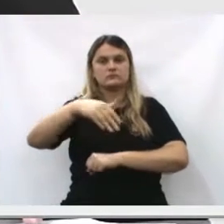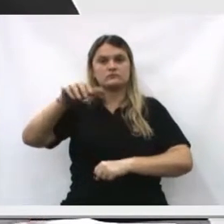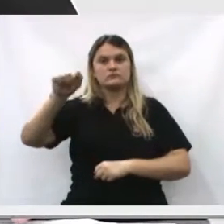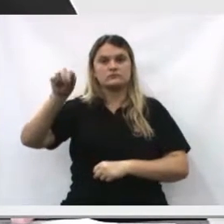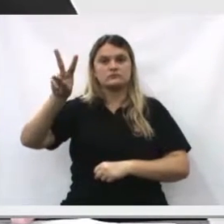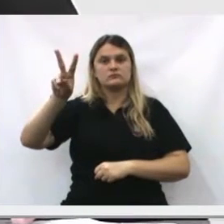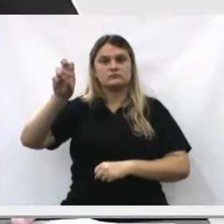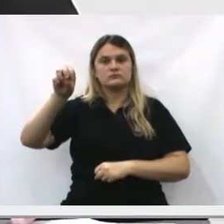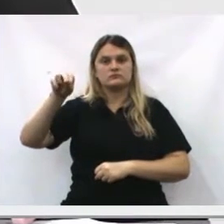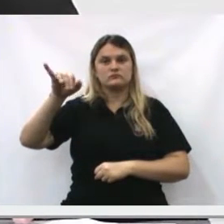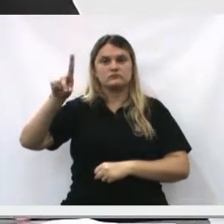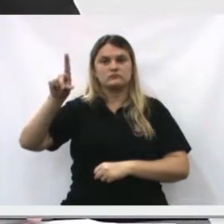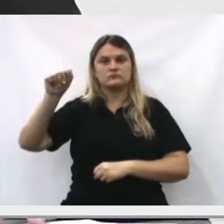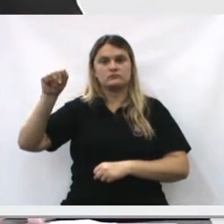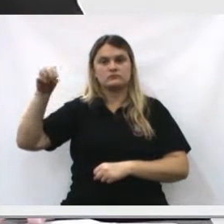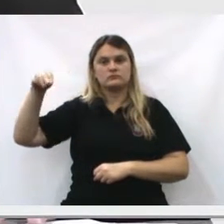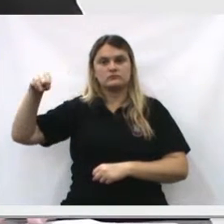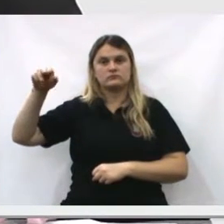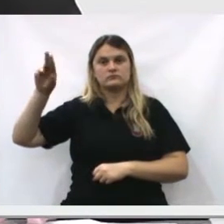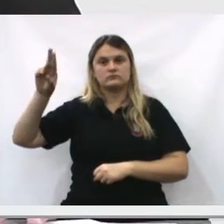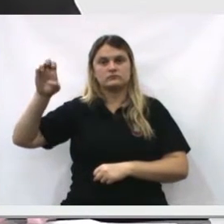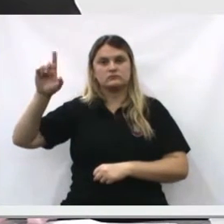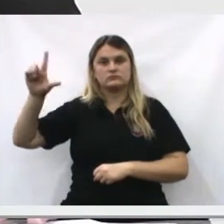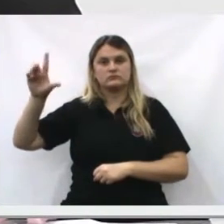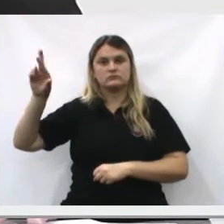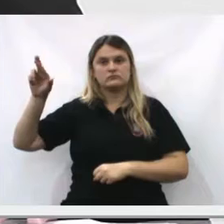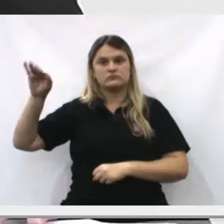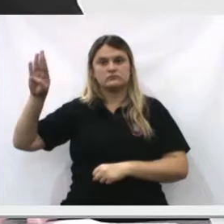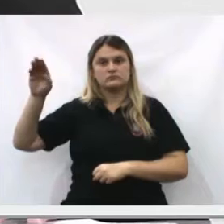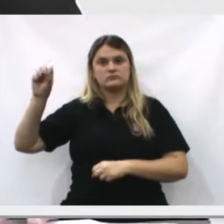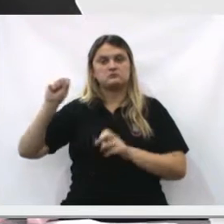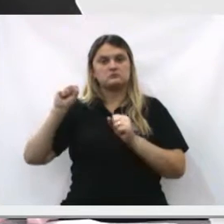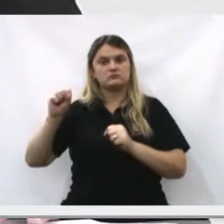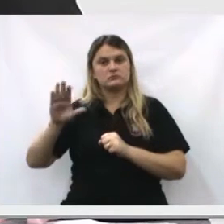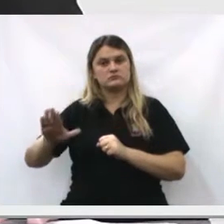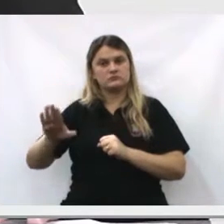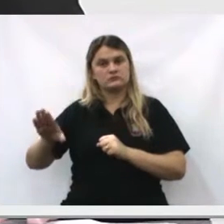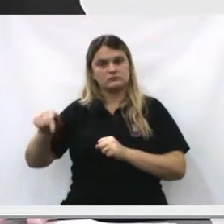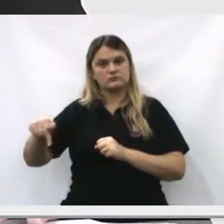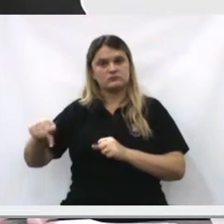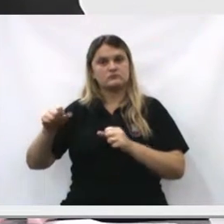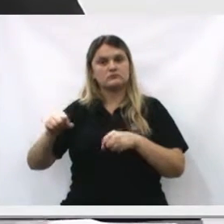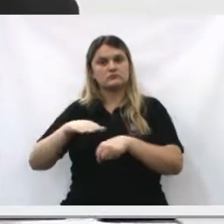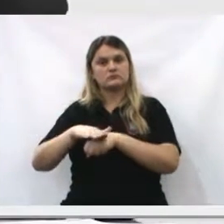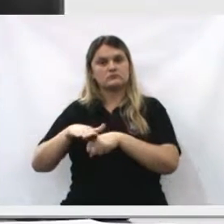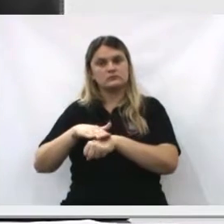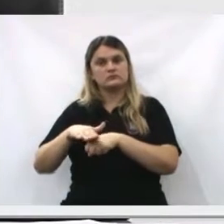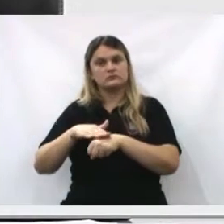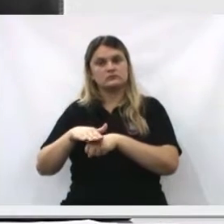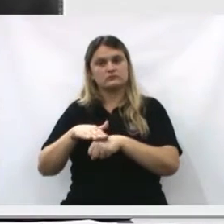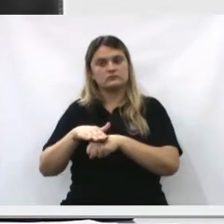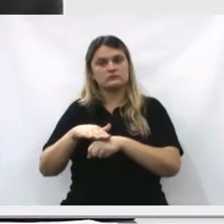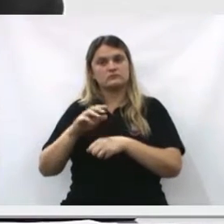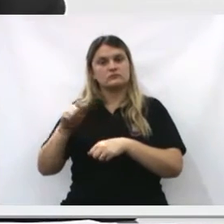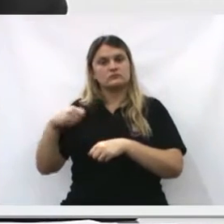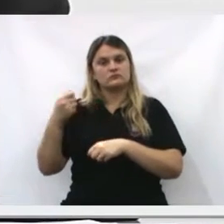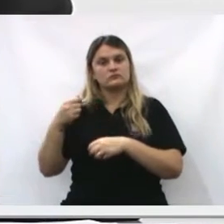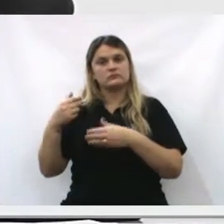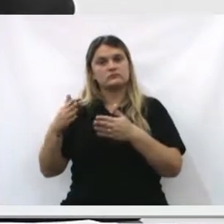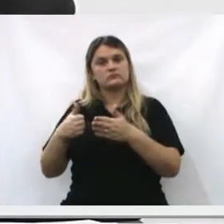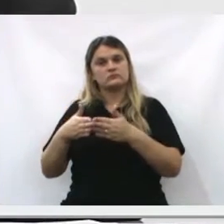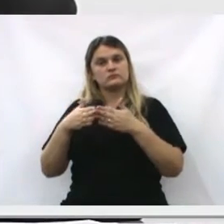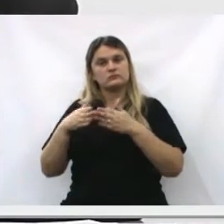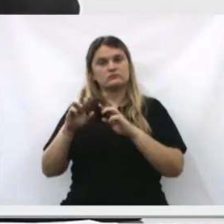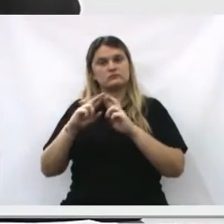da Avenida Manuel Ribas, que eu acho que interessante que vocês permaneçam aqui, para que possa ser conversado